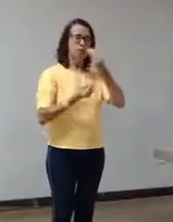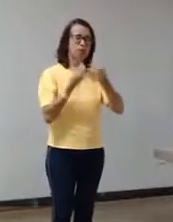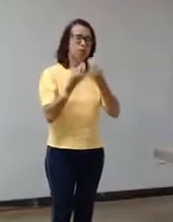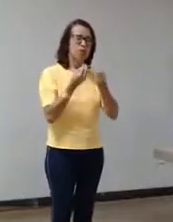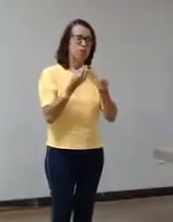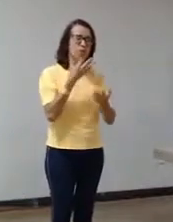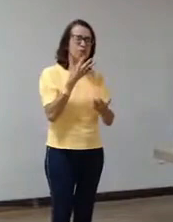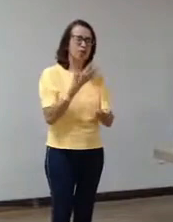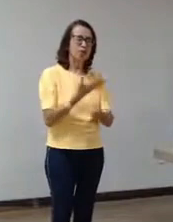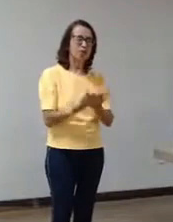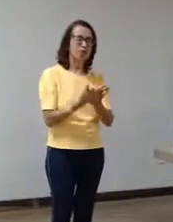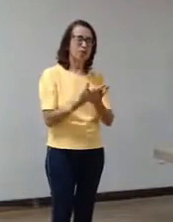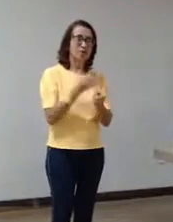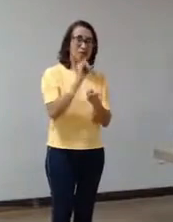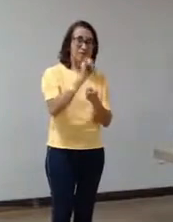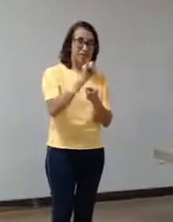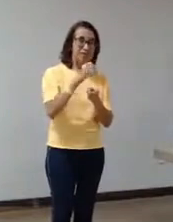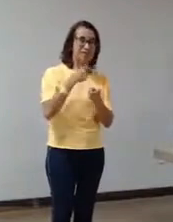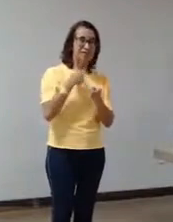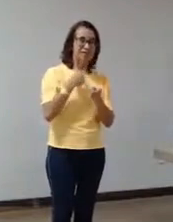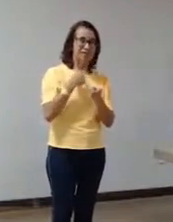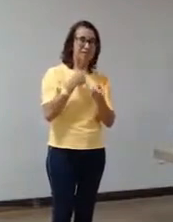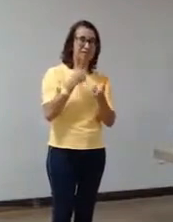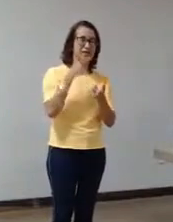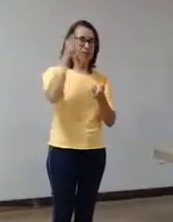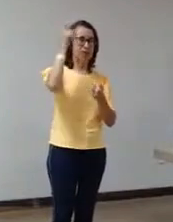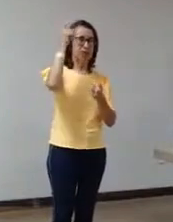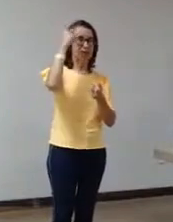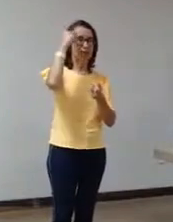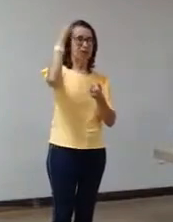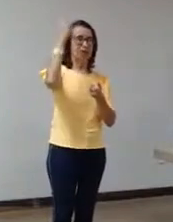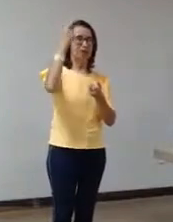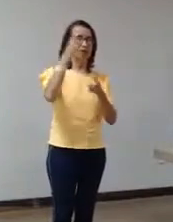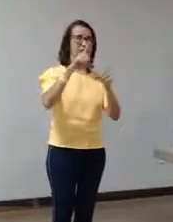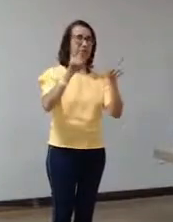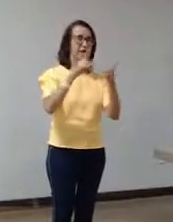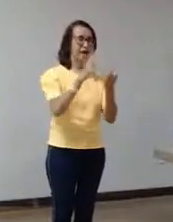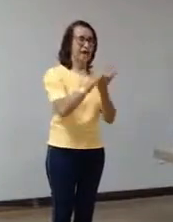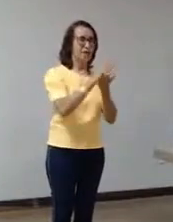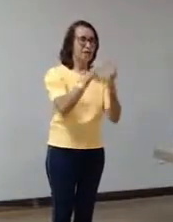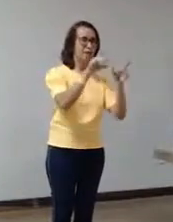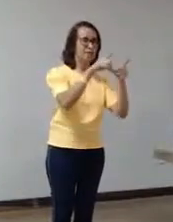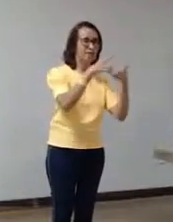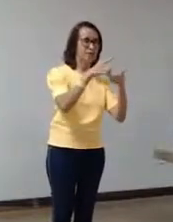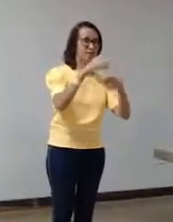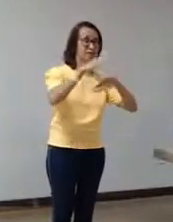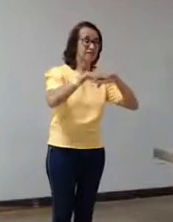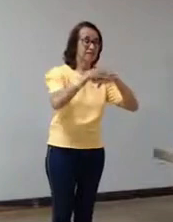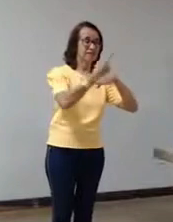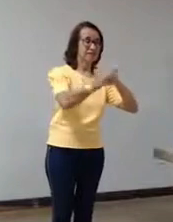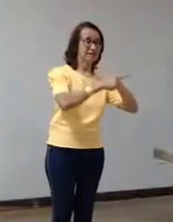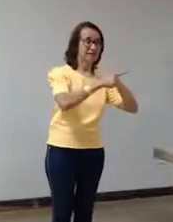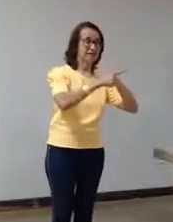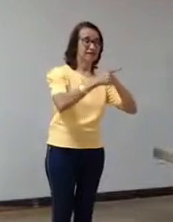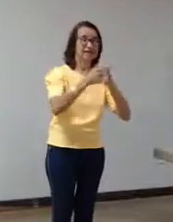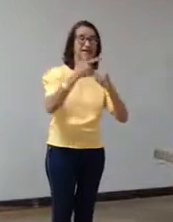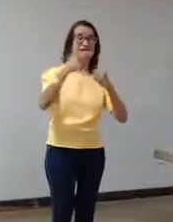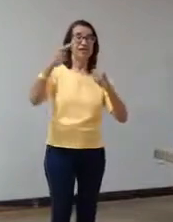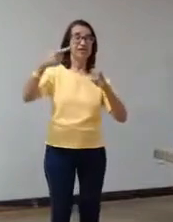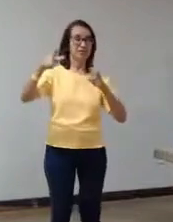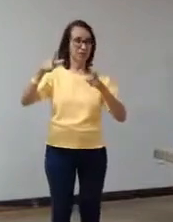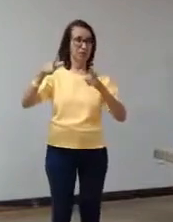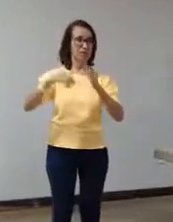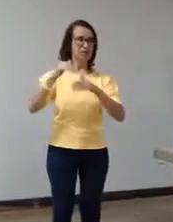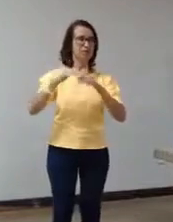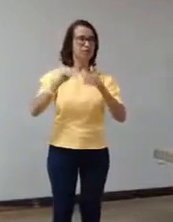expuser a sonata de algumas de Mozart ou de outros, o muda no sistema nervoso central?